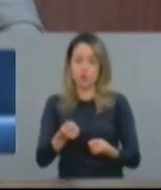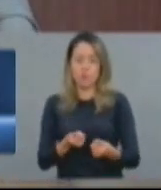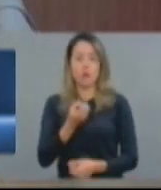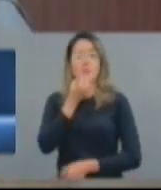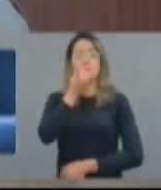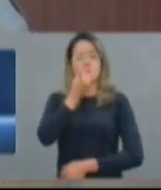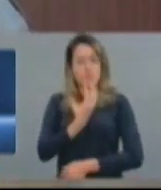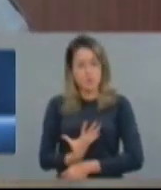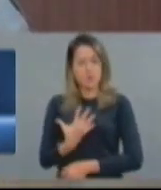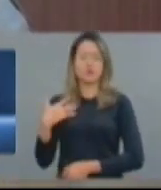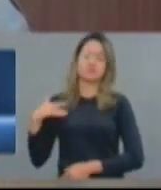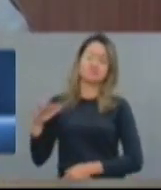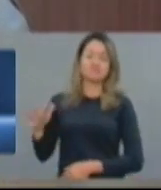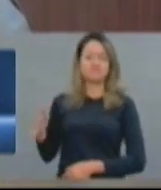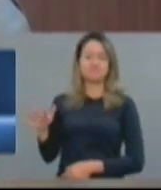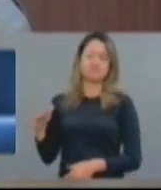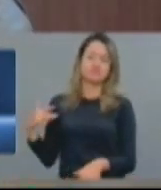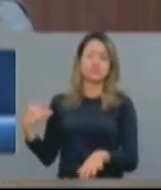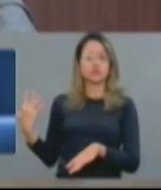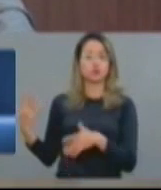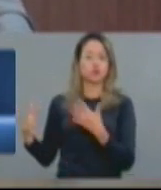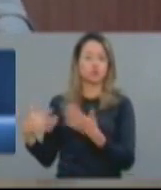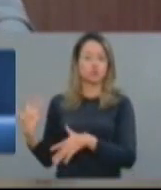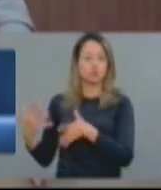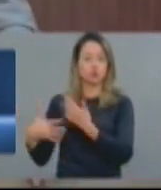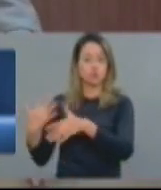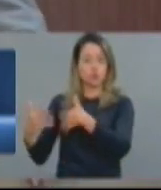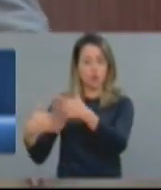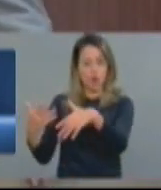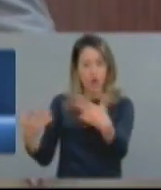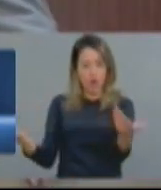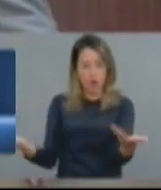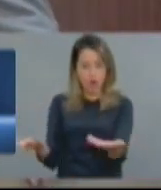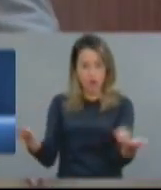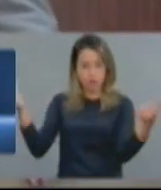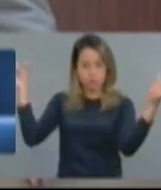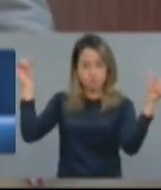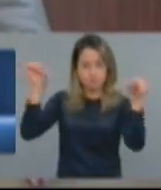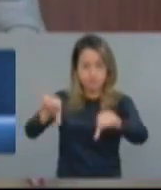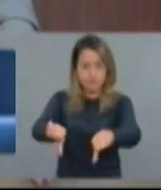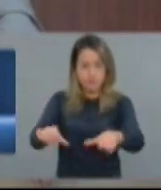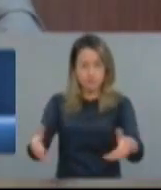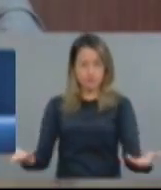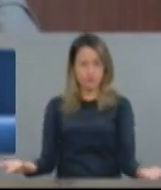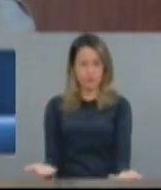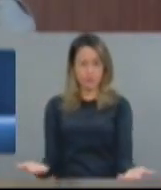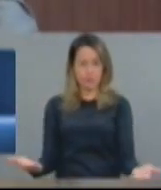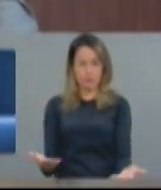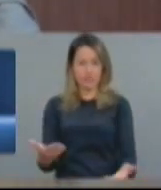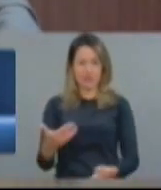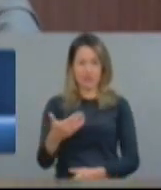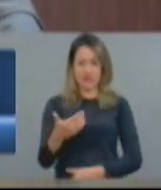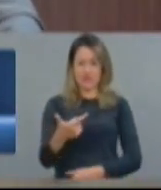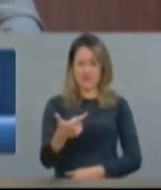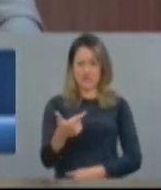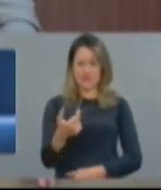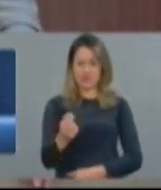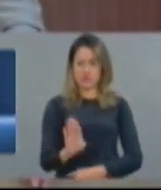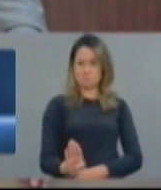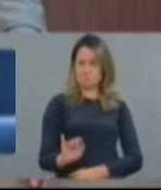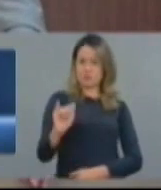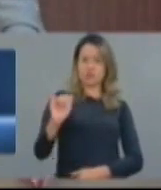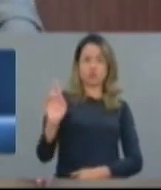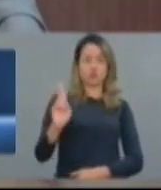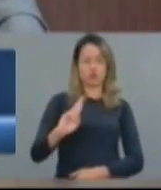em 2002 de 4 bilhões de reais para hoje algo em torno de mais de 20 bilhões de